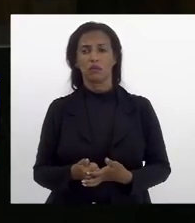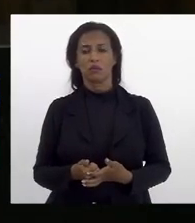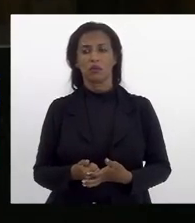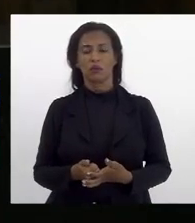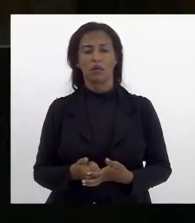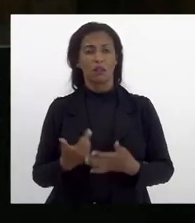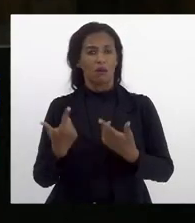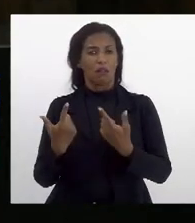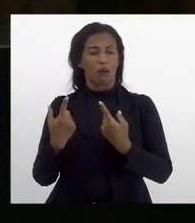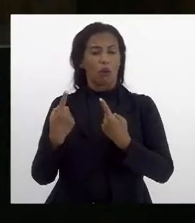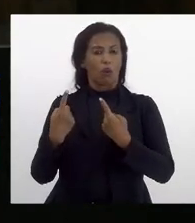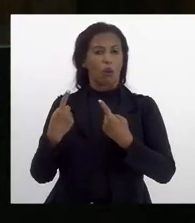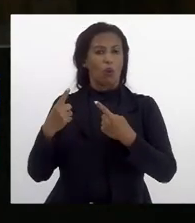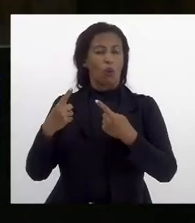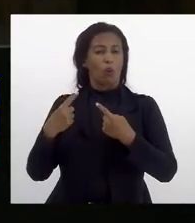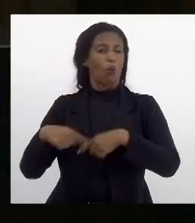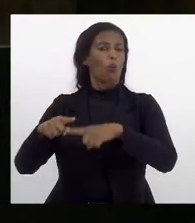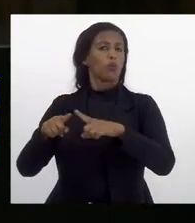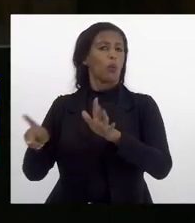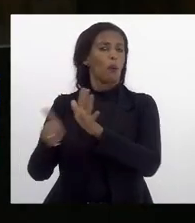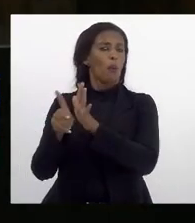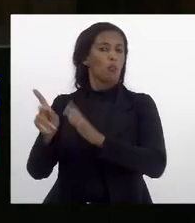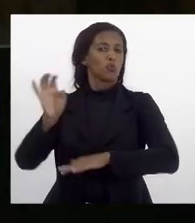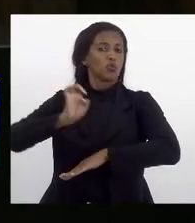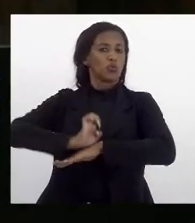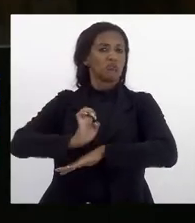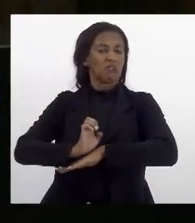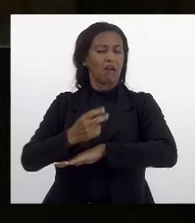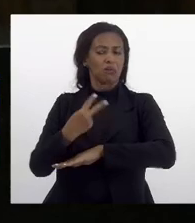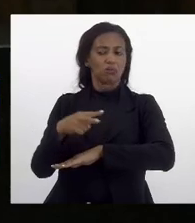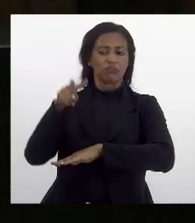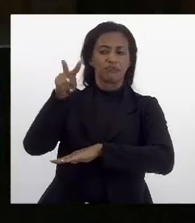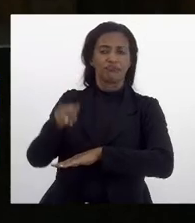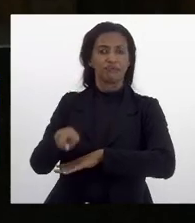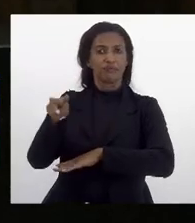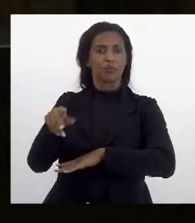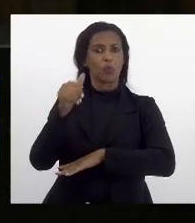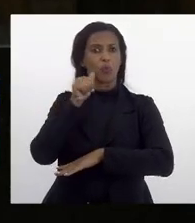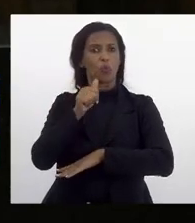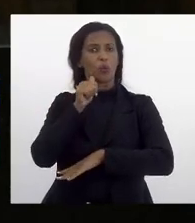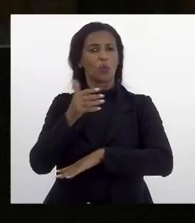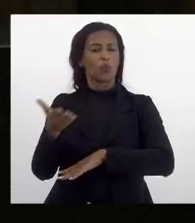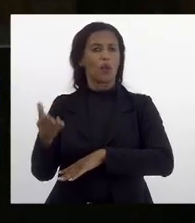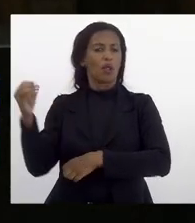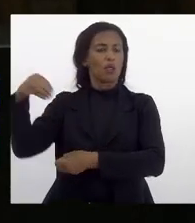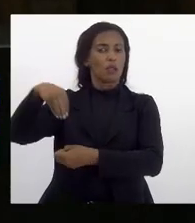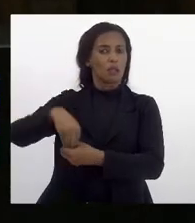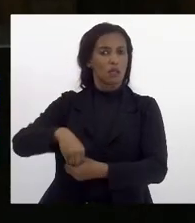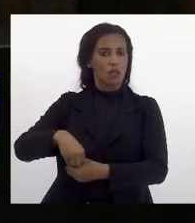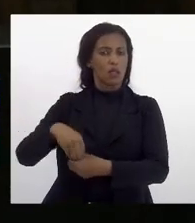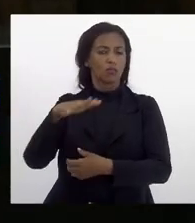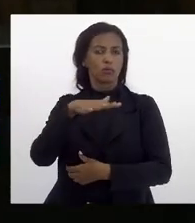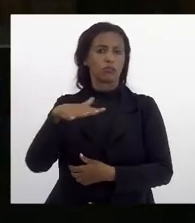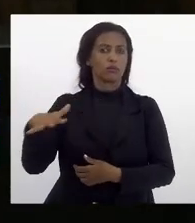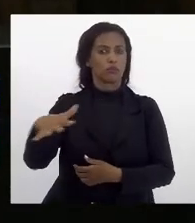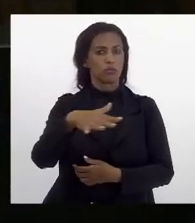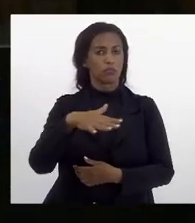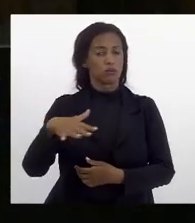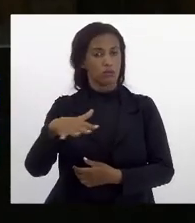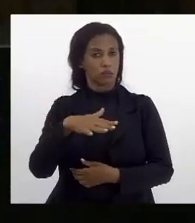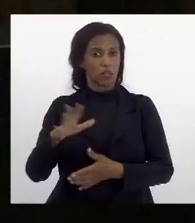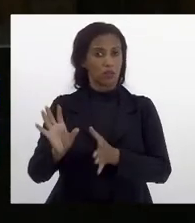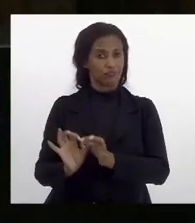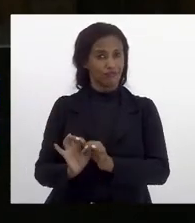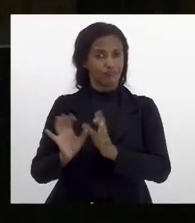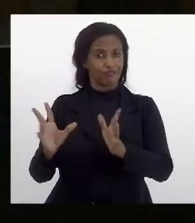violada pelo próprio estado quando vemos no caso das mulheres dentro dos espaços de privação